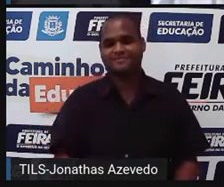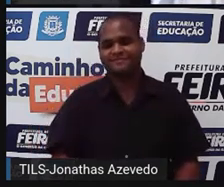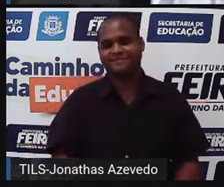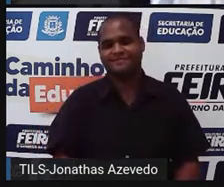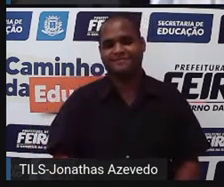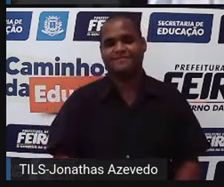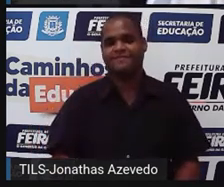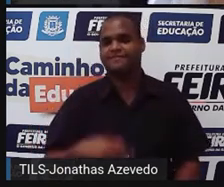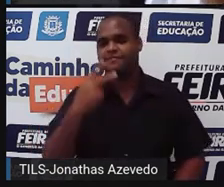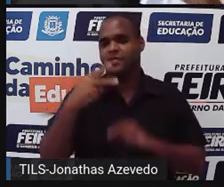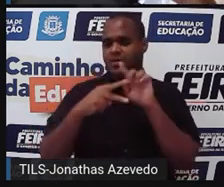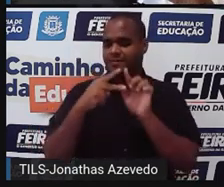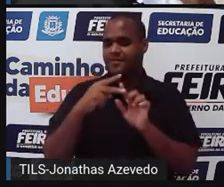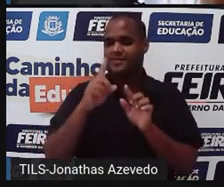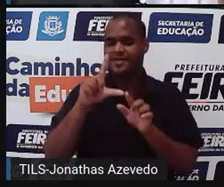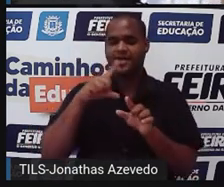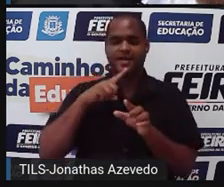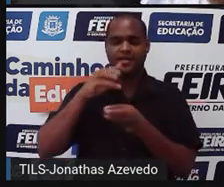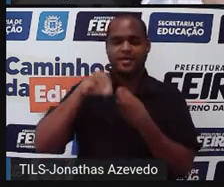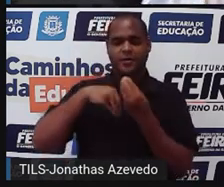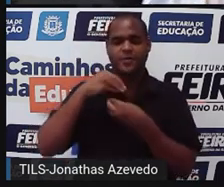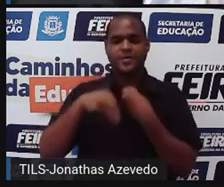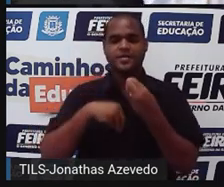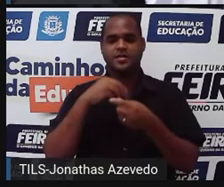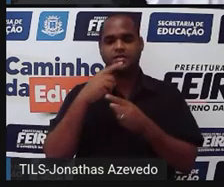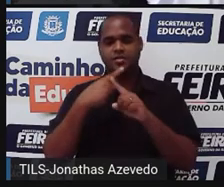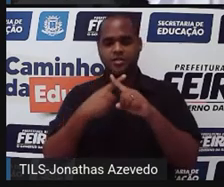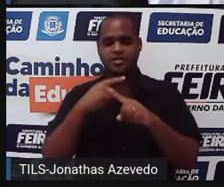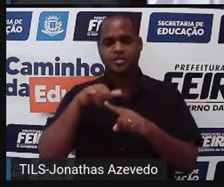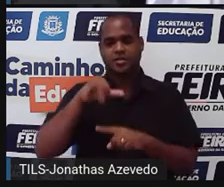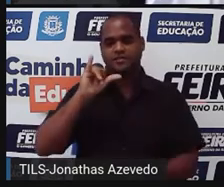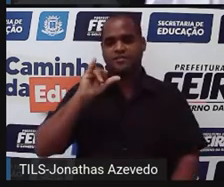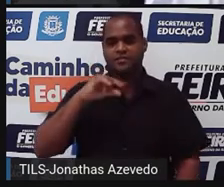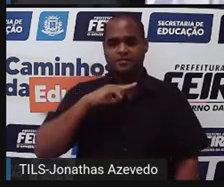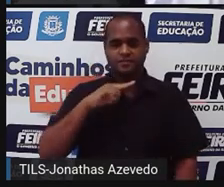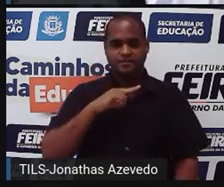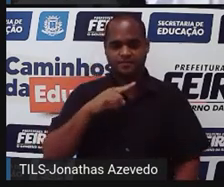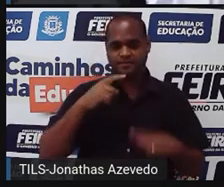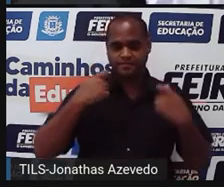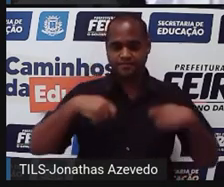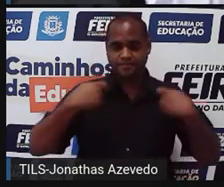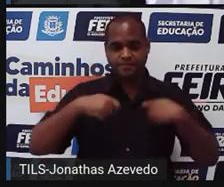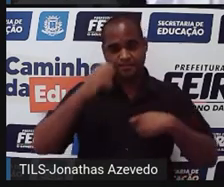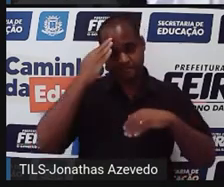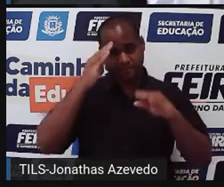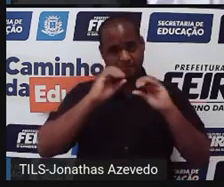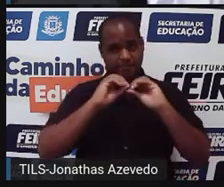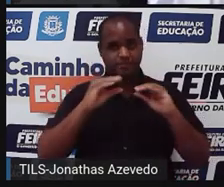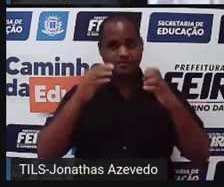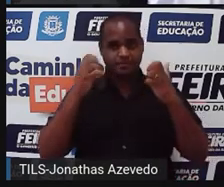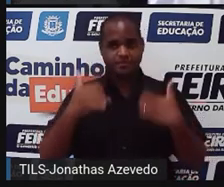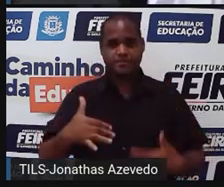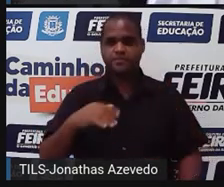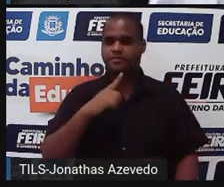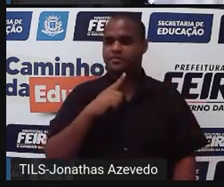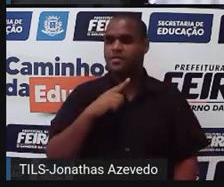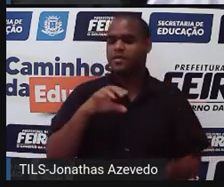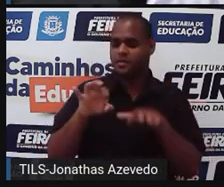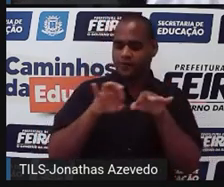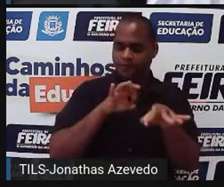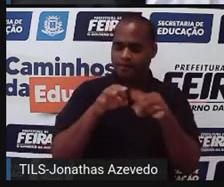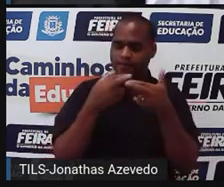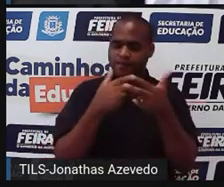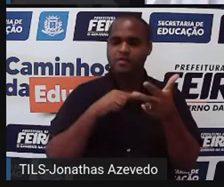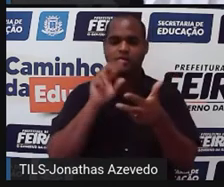essas duas equações tem duas incógnitas, x e y. O a gente precisa entender para resolver, para a gente usar essas